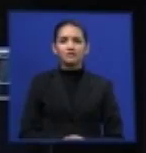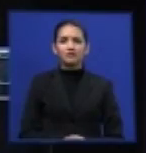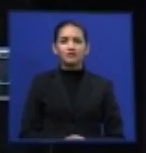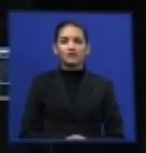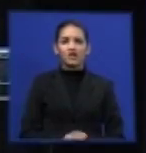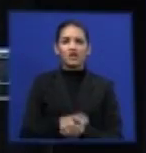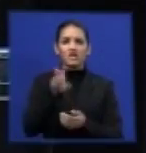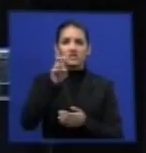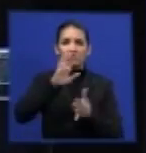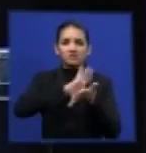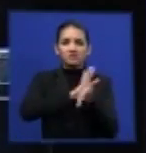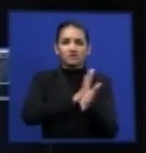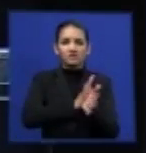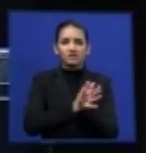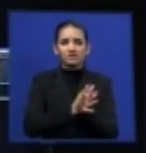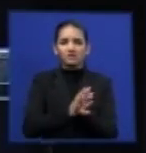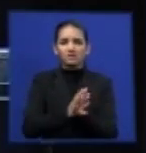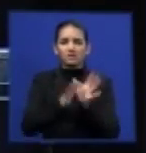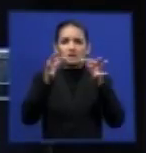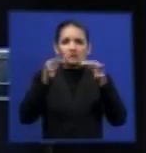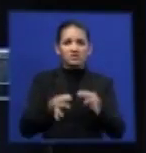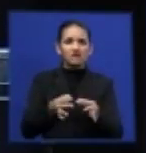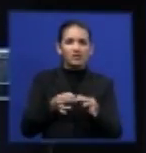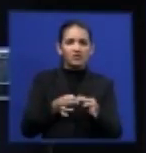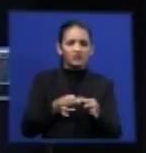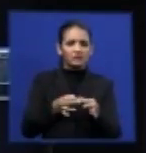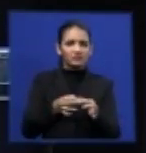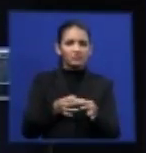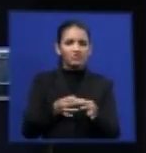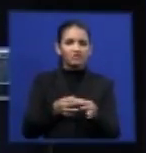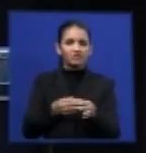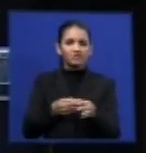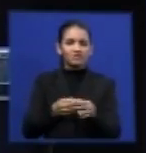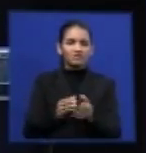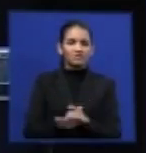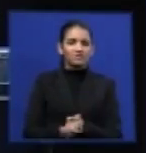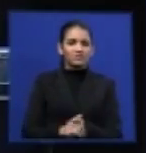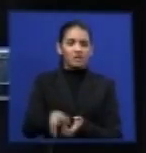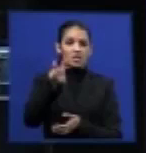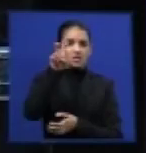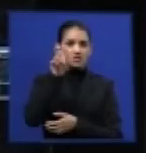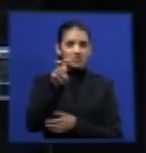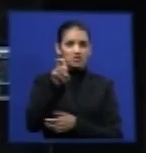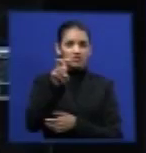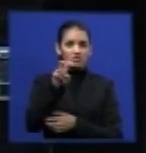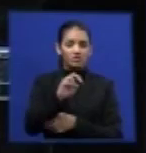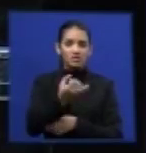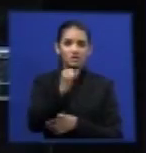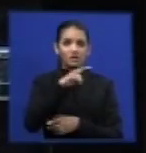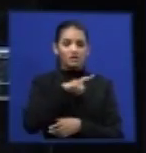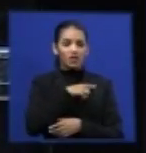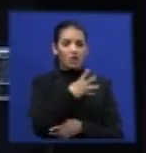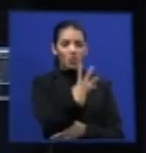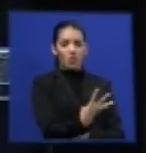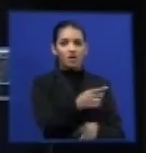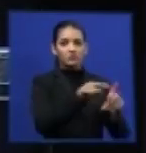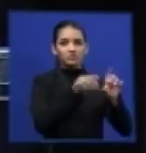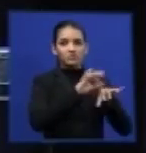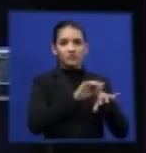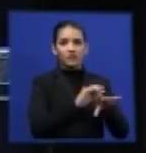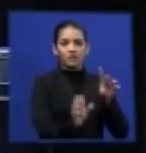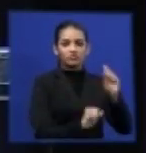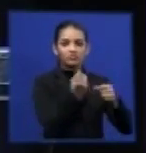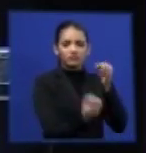destruíbeis, ambientalmente correta. Cinco, cinco em cada quatro. Pois bem,